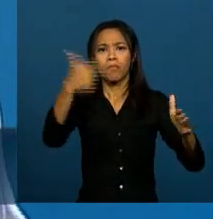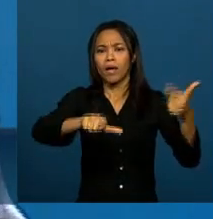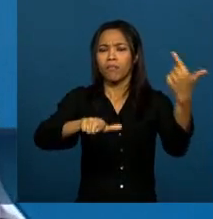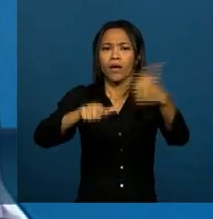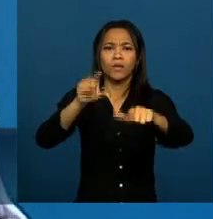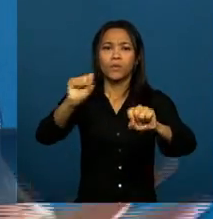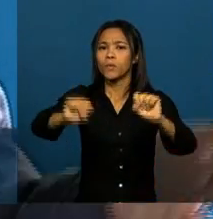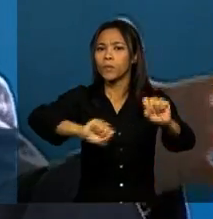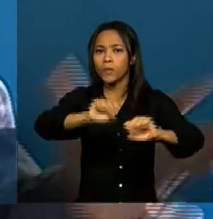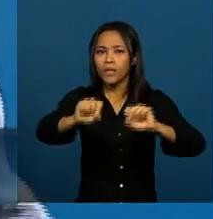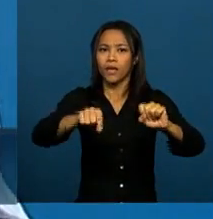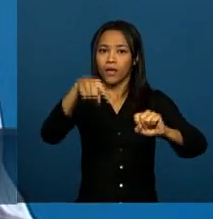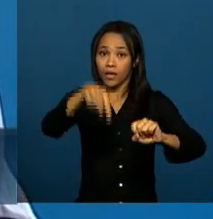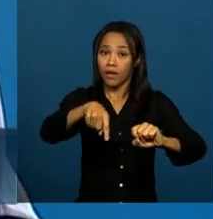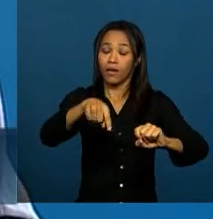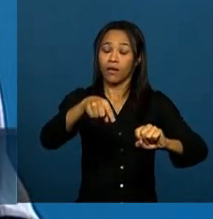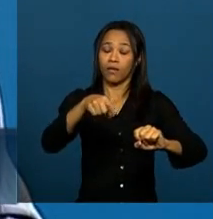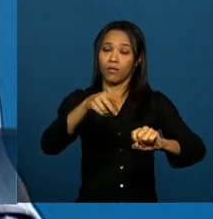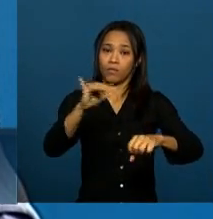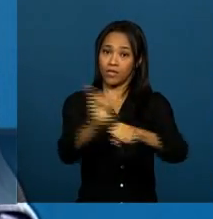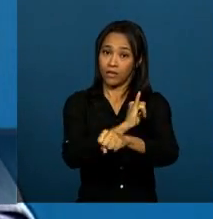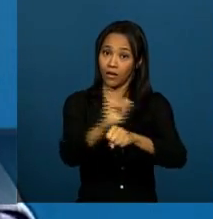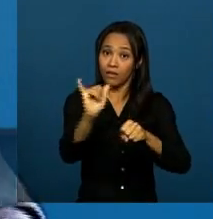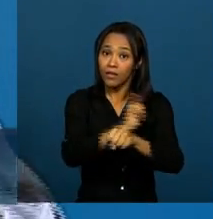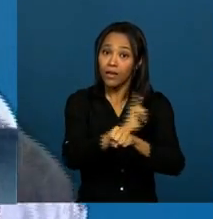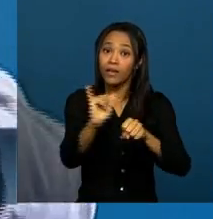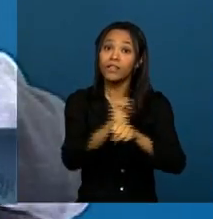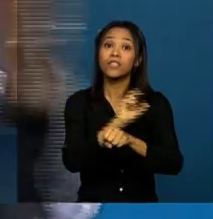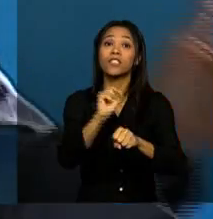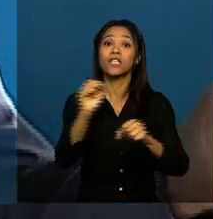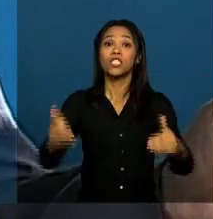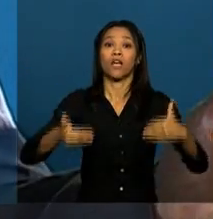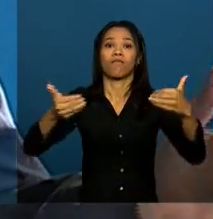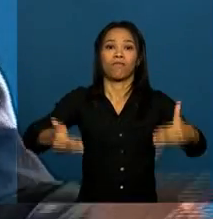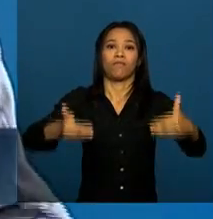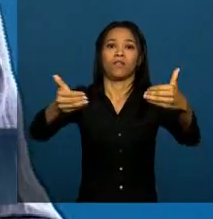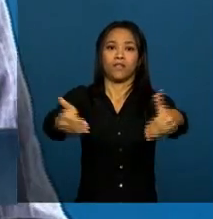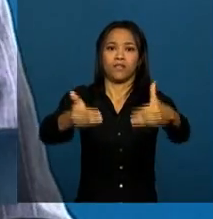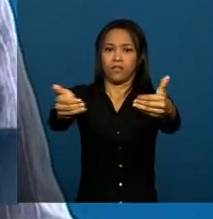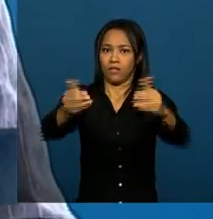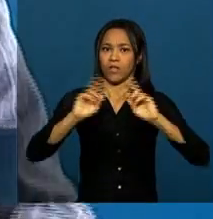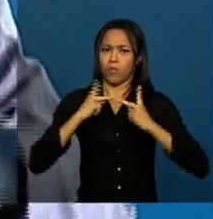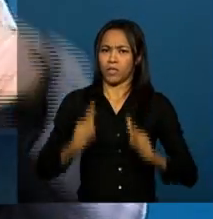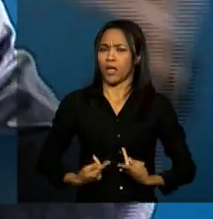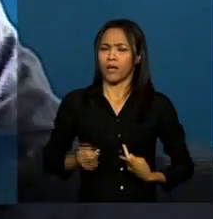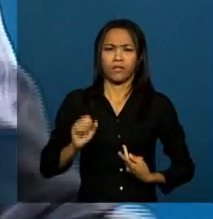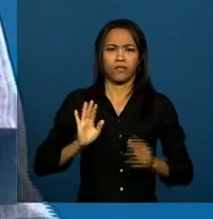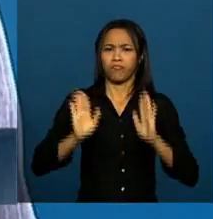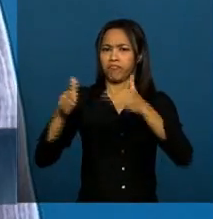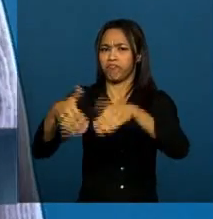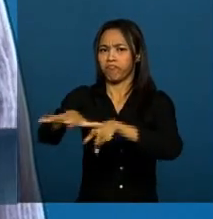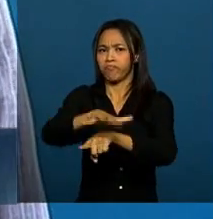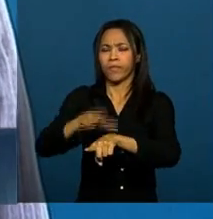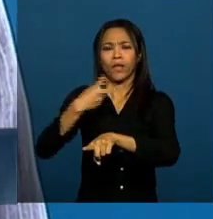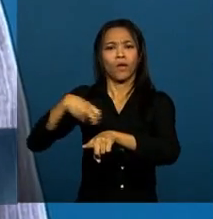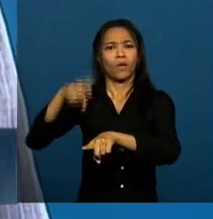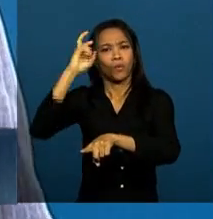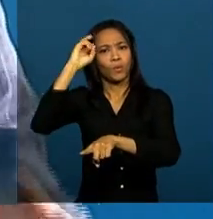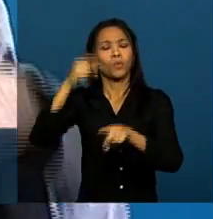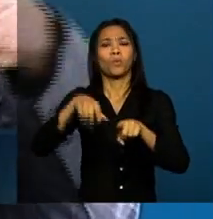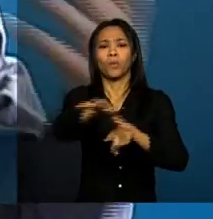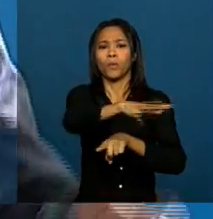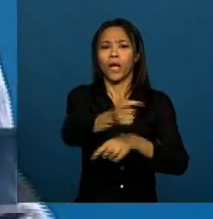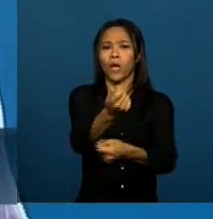internet um grande instrumento de avanço da humanidade em todos os aspectos, na área da cultura, da economia, das relações